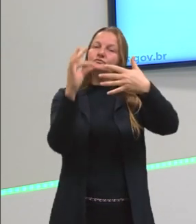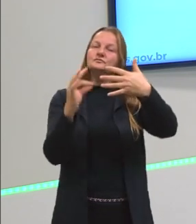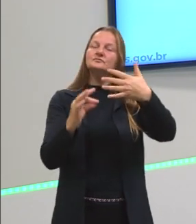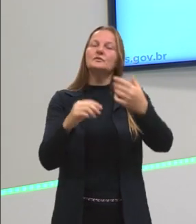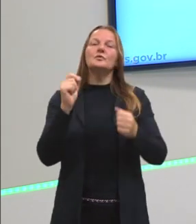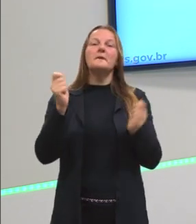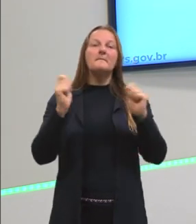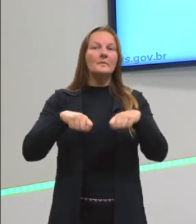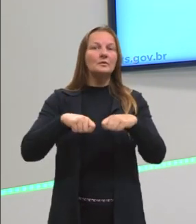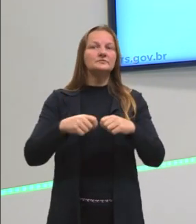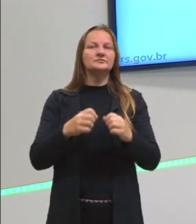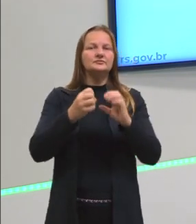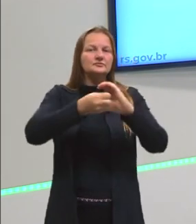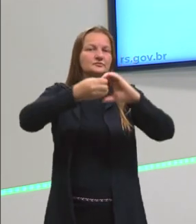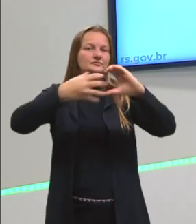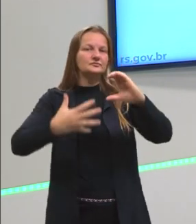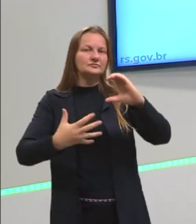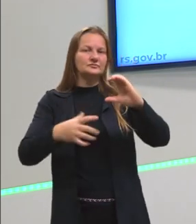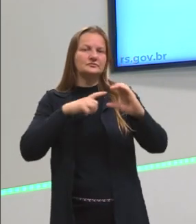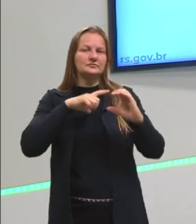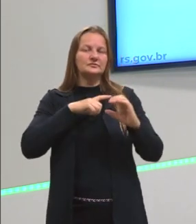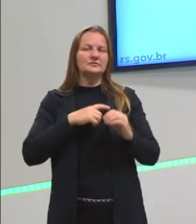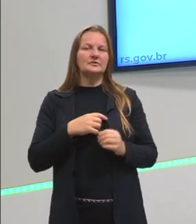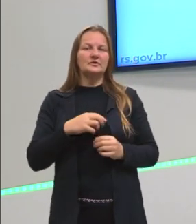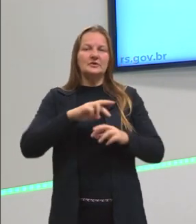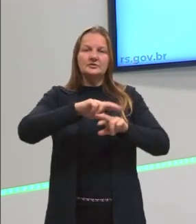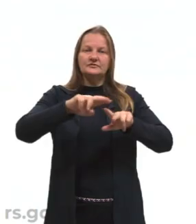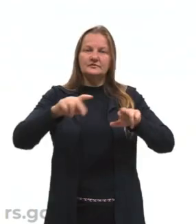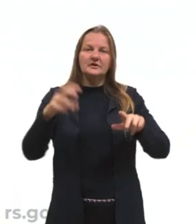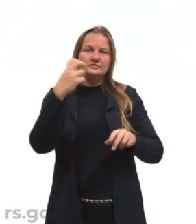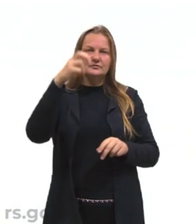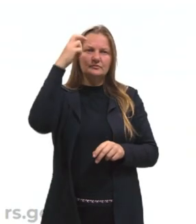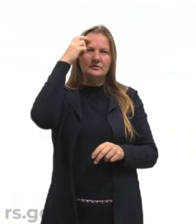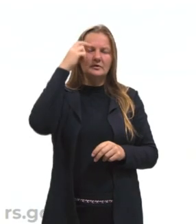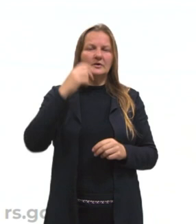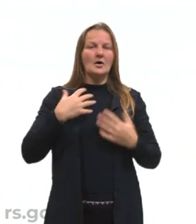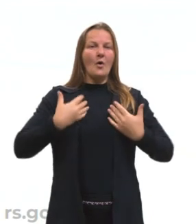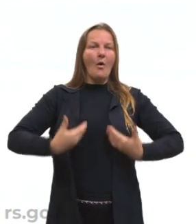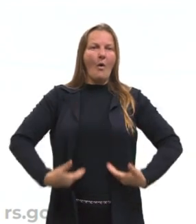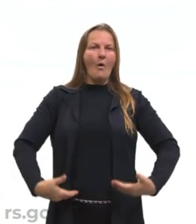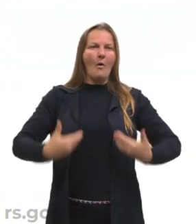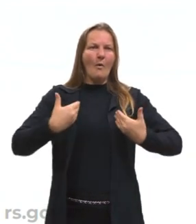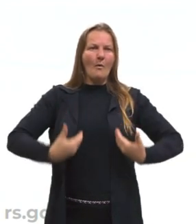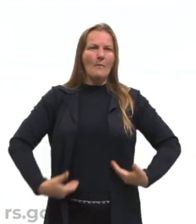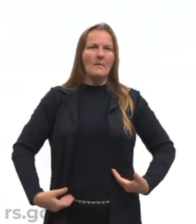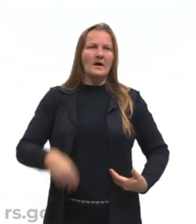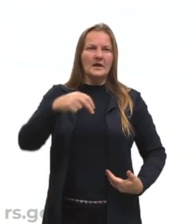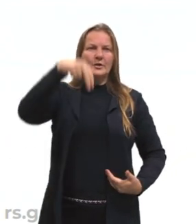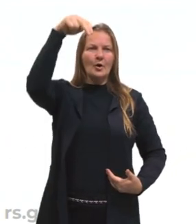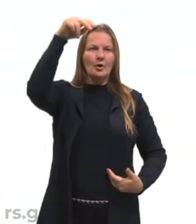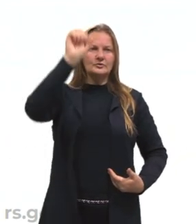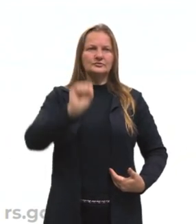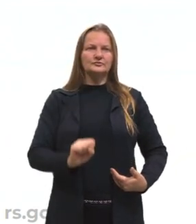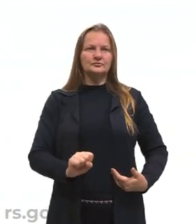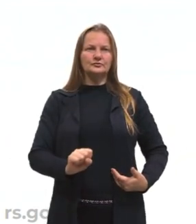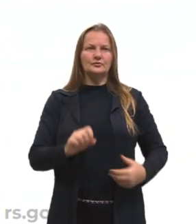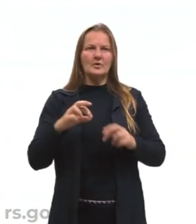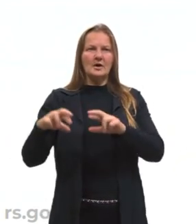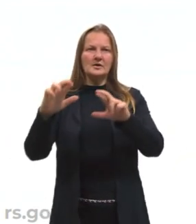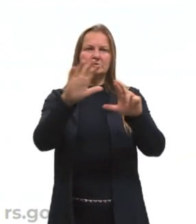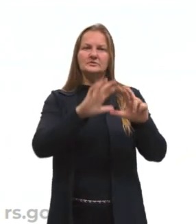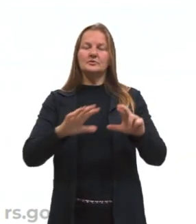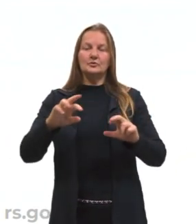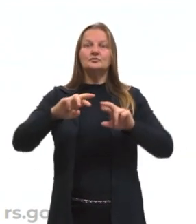do que pode se caracterizar a diversidade cultural. Pela vestimenta, pelas roupas, nós vemos nossas regiões,